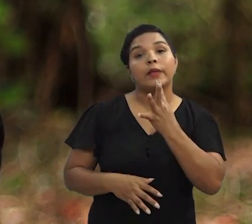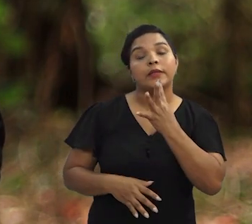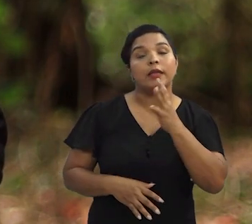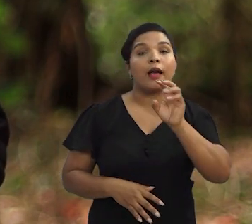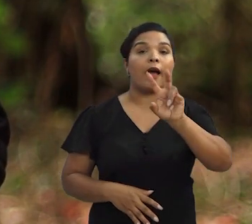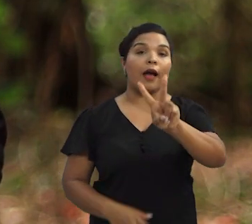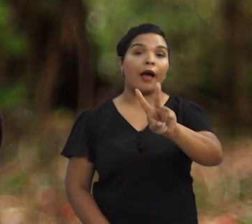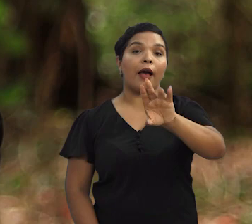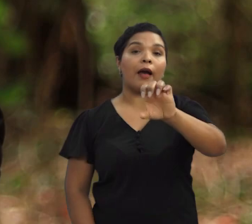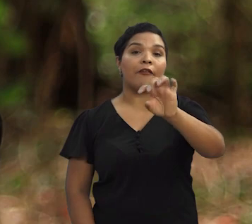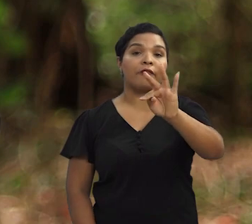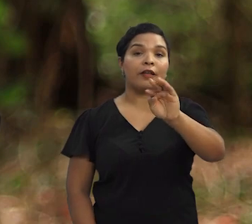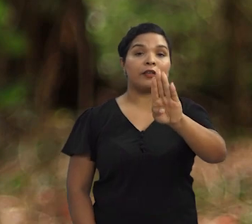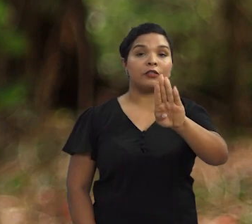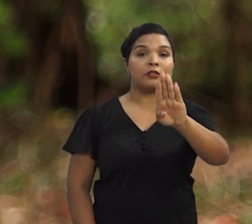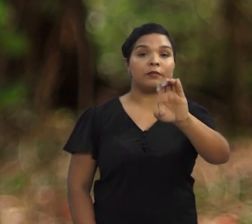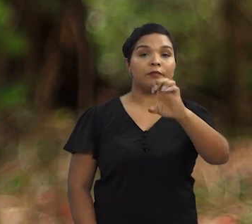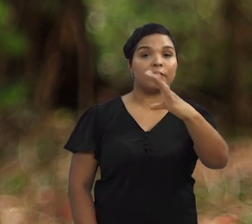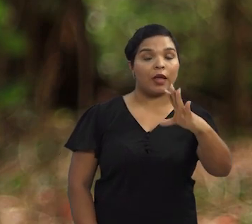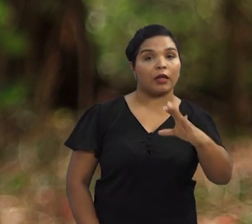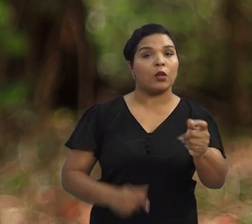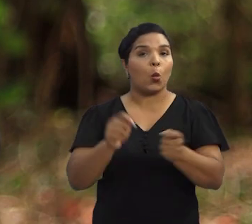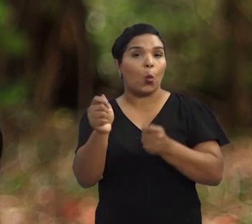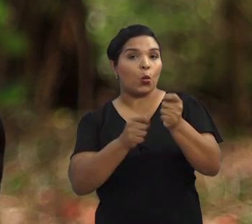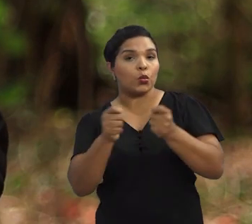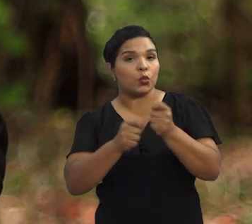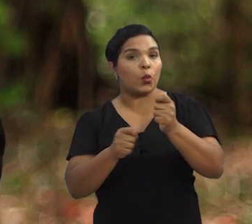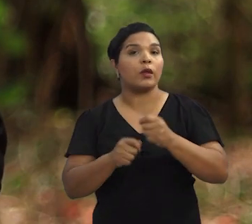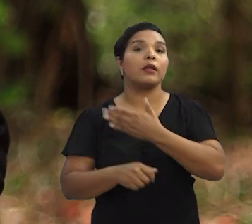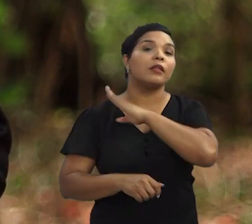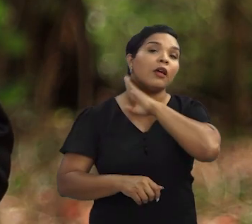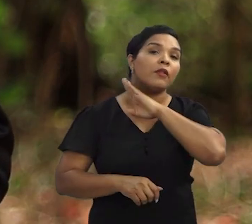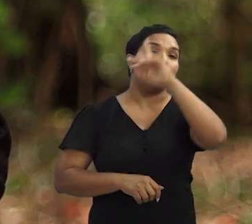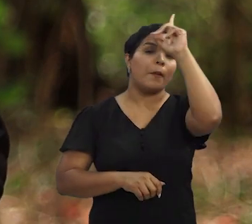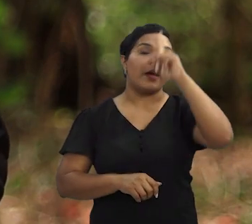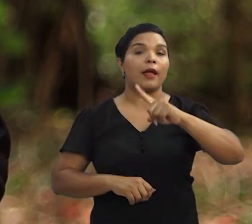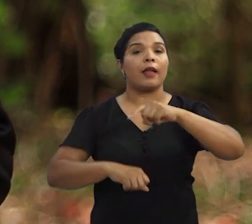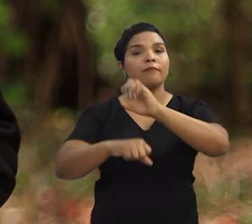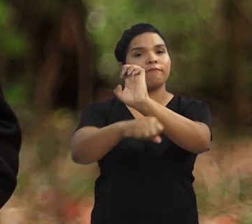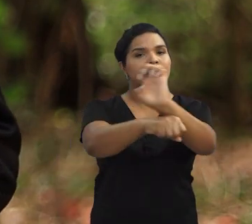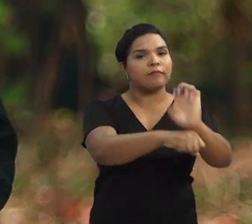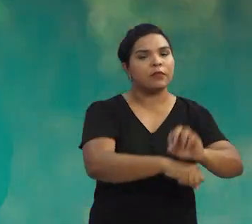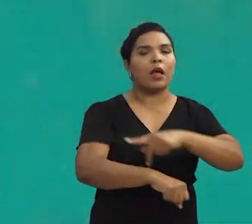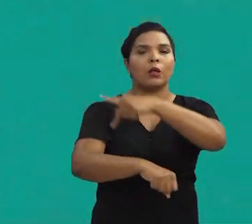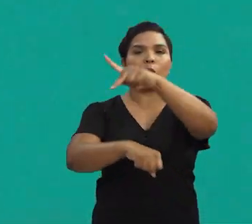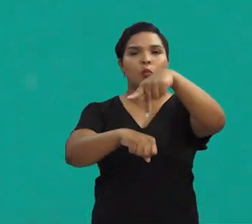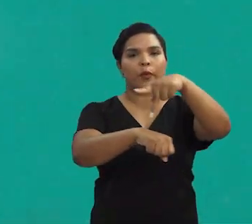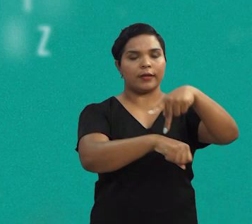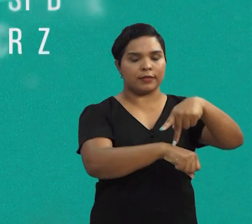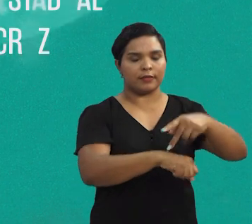agora a VetBag e como ela tem ajudado no controle da febre amarela em vários estados do país.